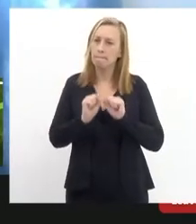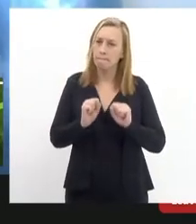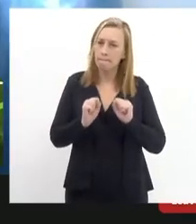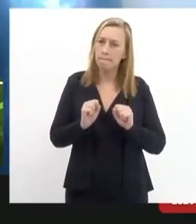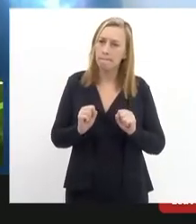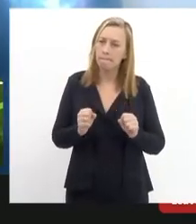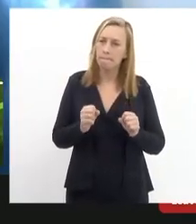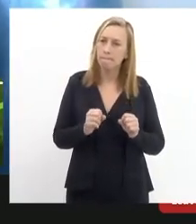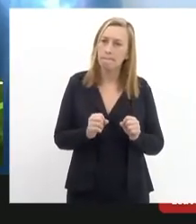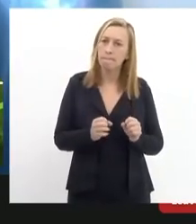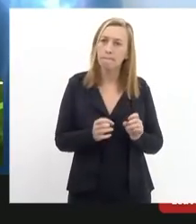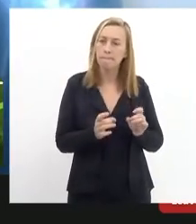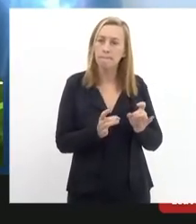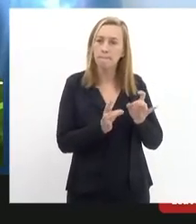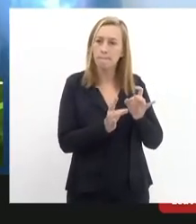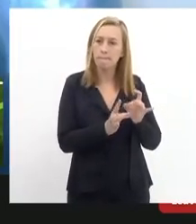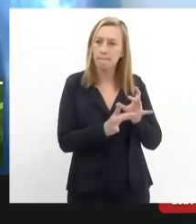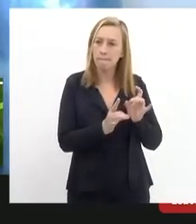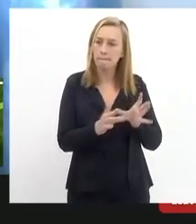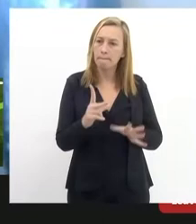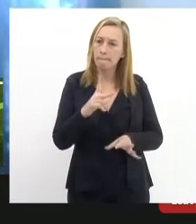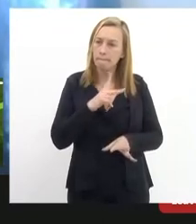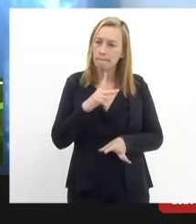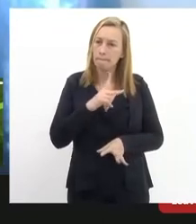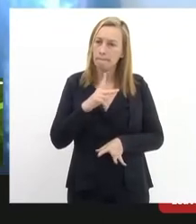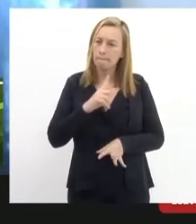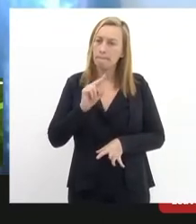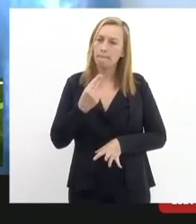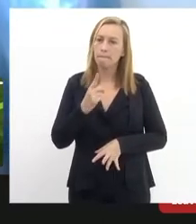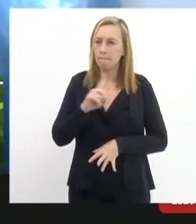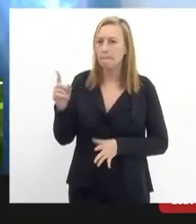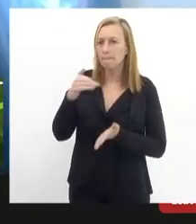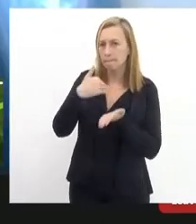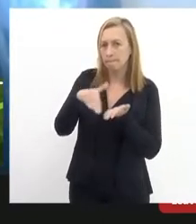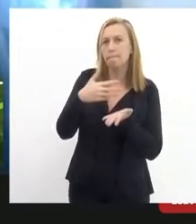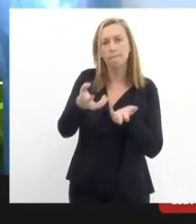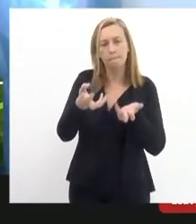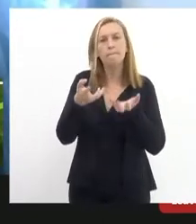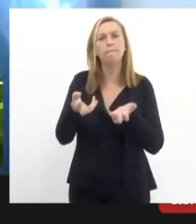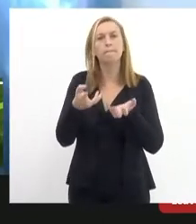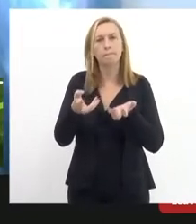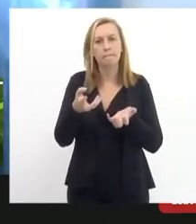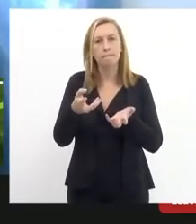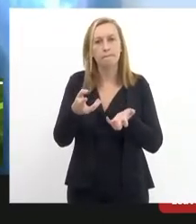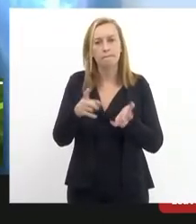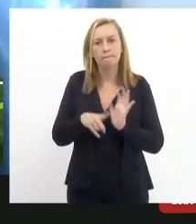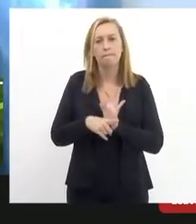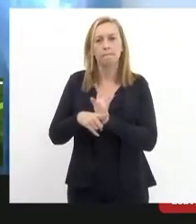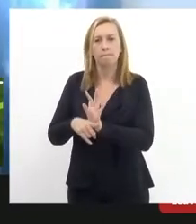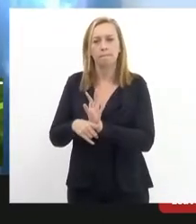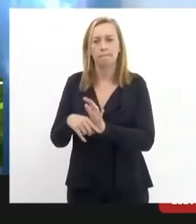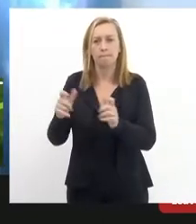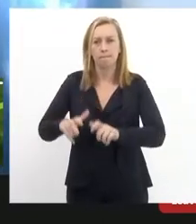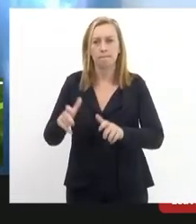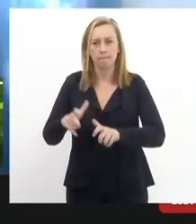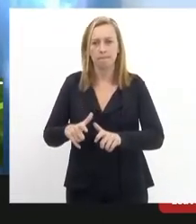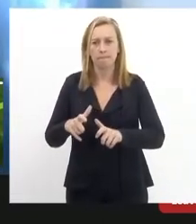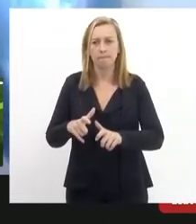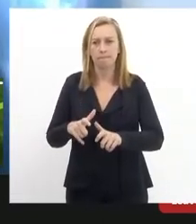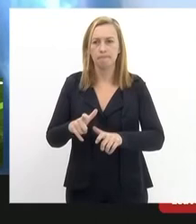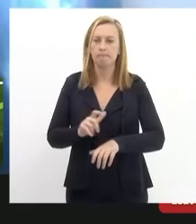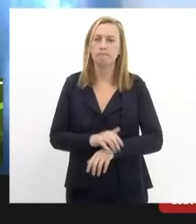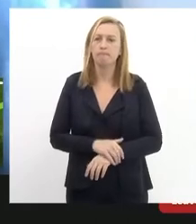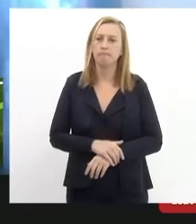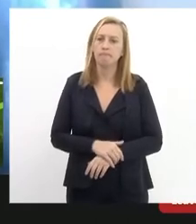privatização pode não haver a secretaria quer fazer a extensão recuperar a linha o trajeto Paula